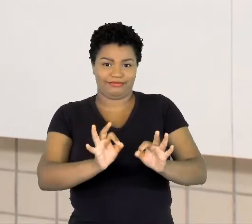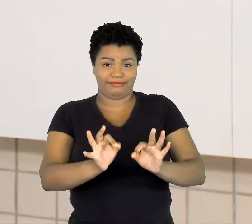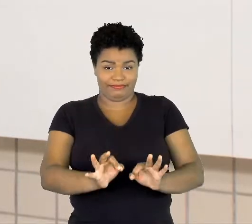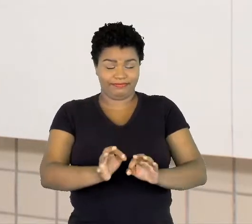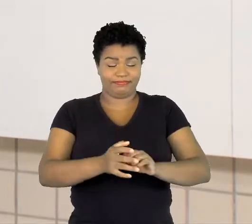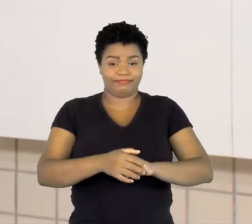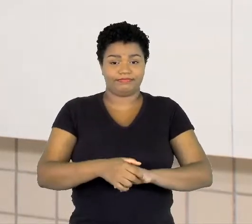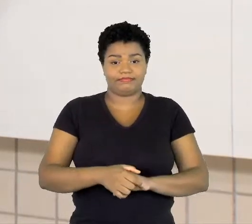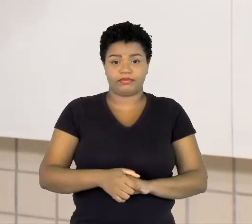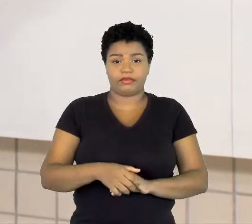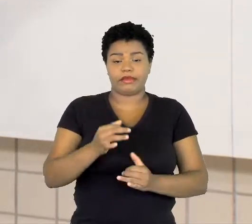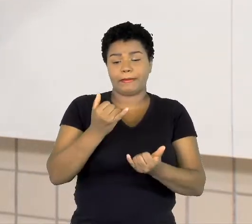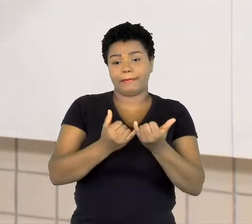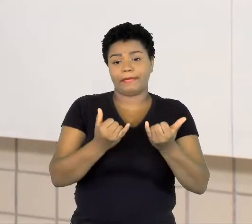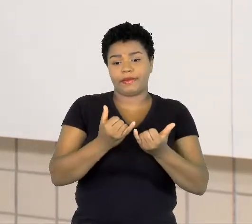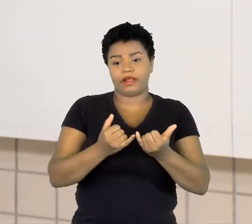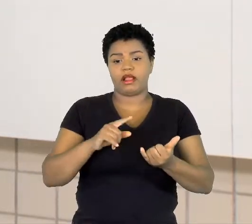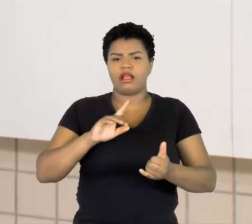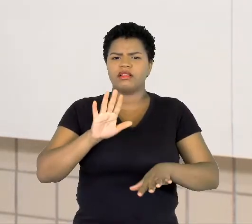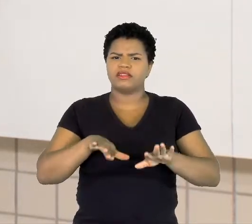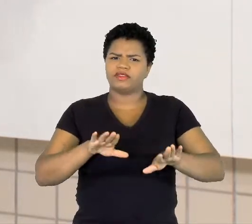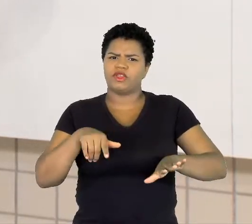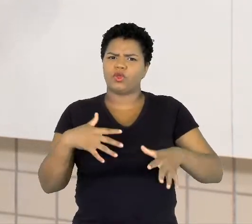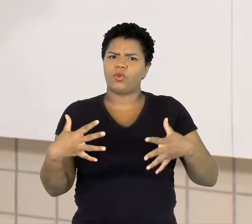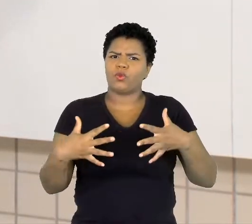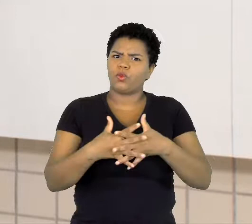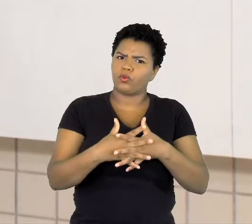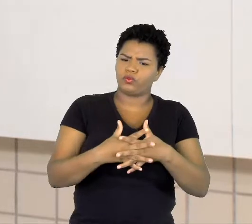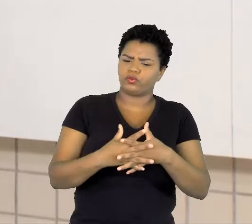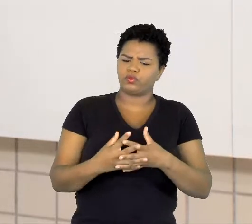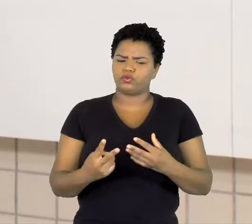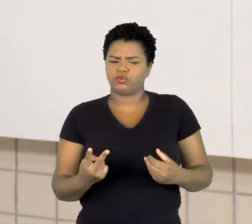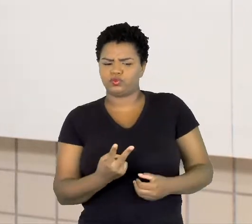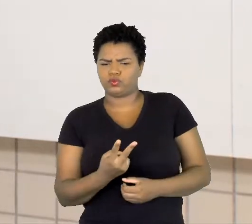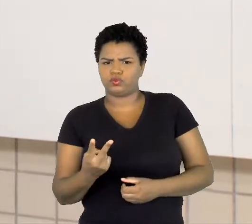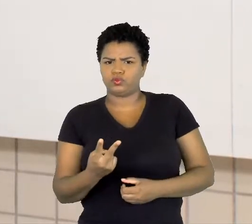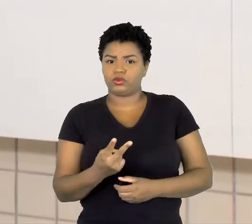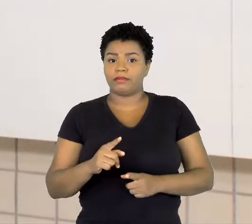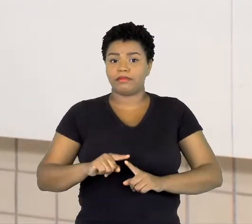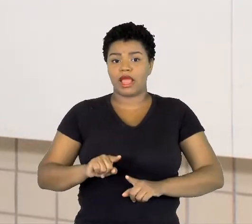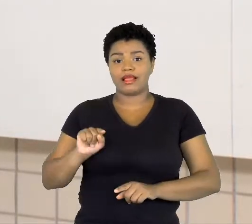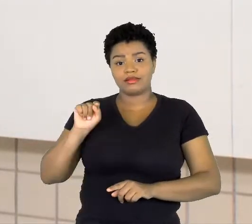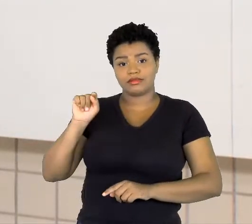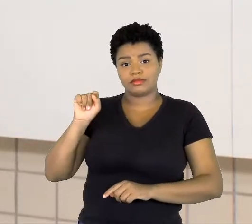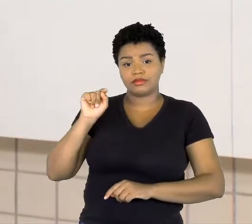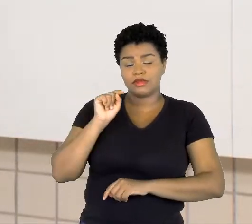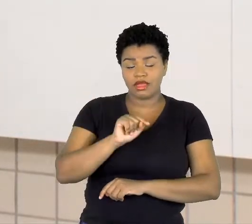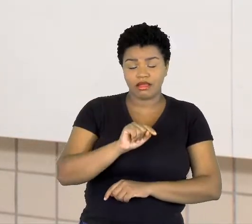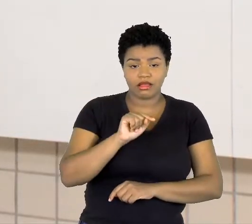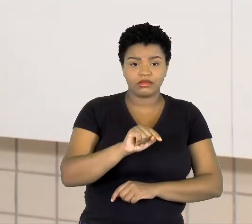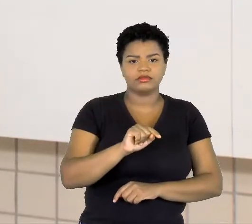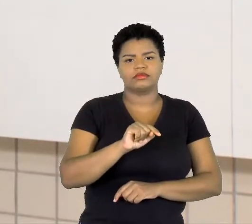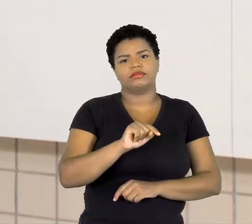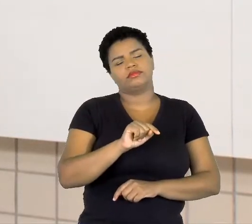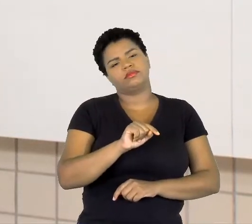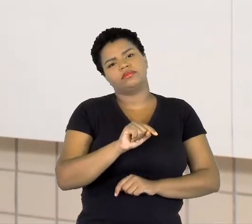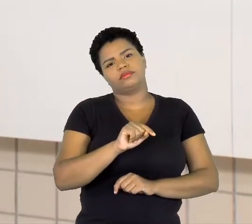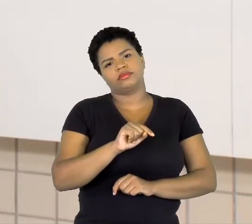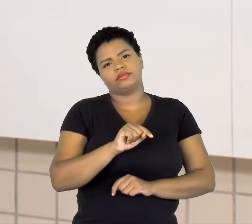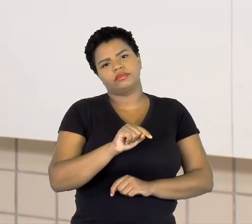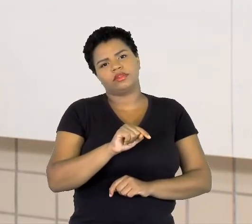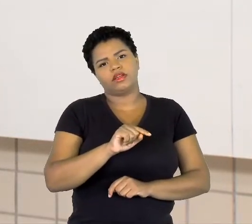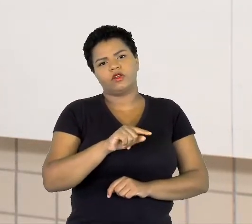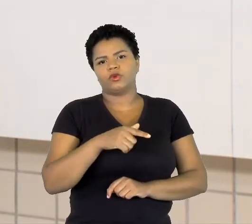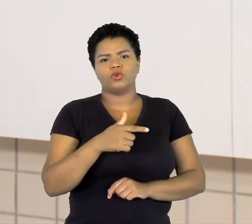Elas se parecem, muita gente confunde essas duas. Só que a propaganda, ela tem a diferença de que ela não tem